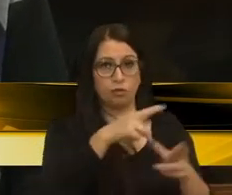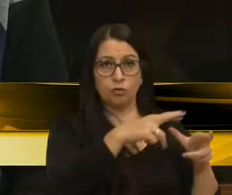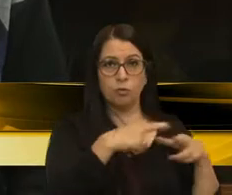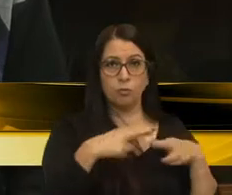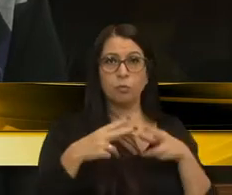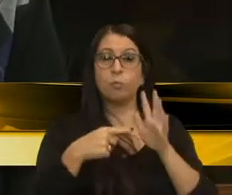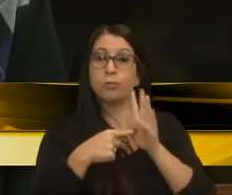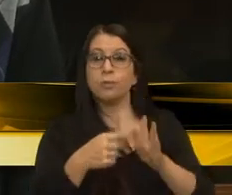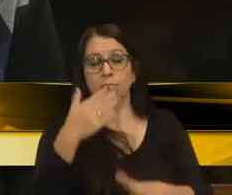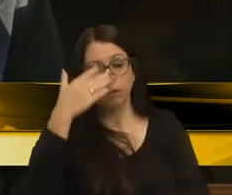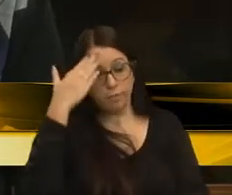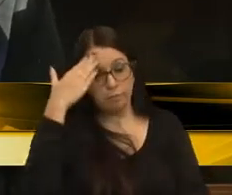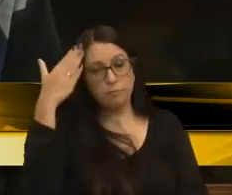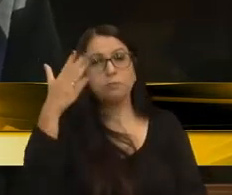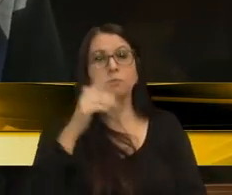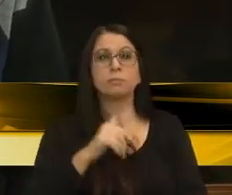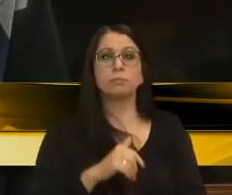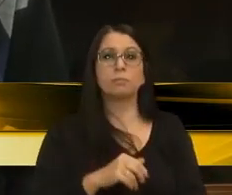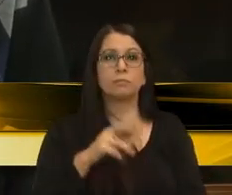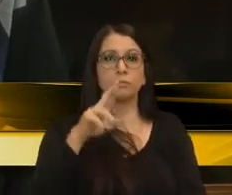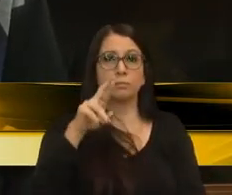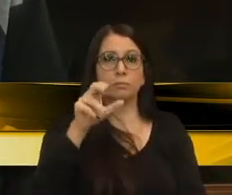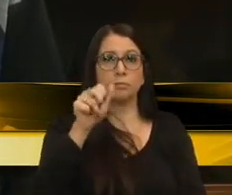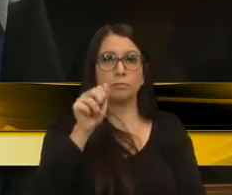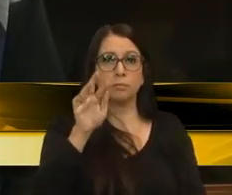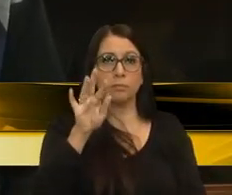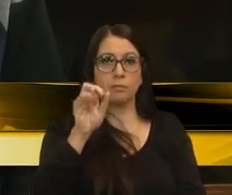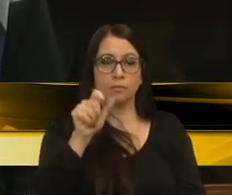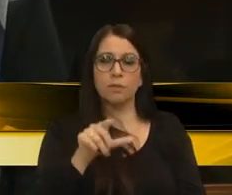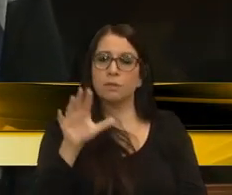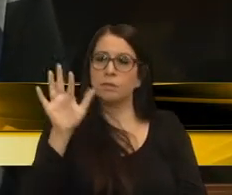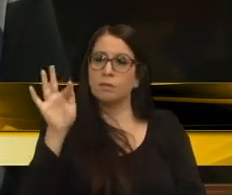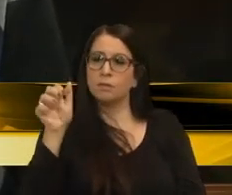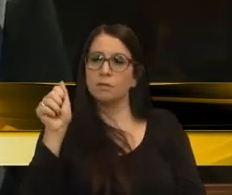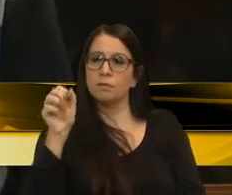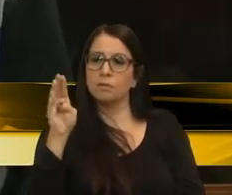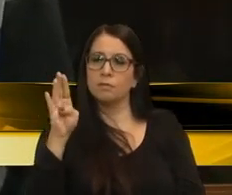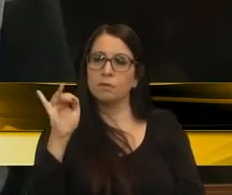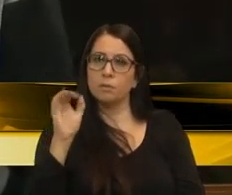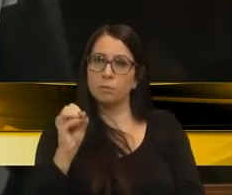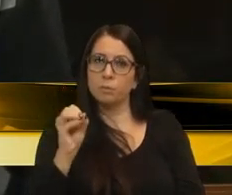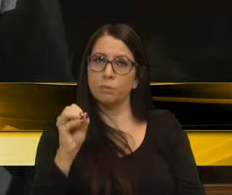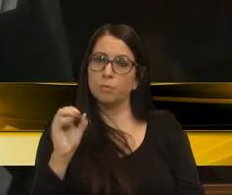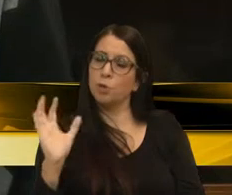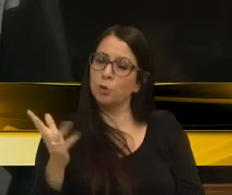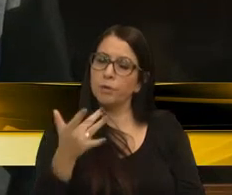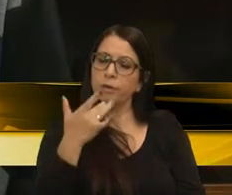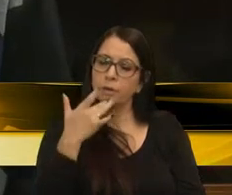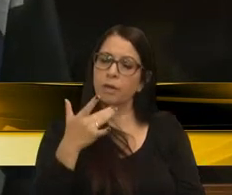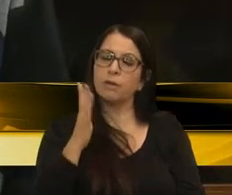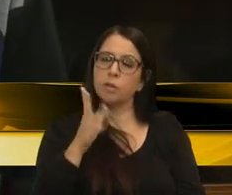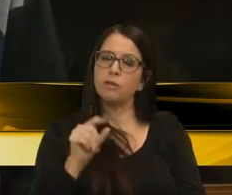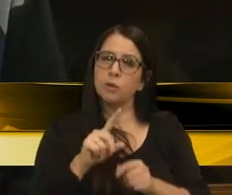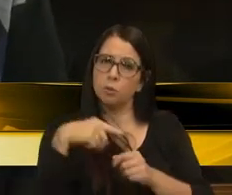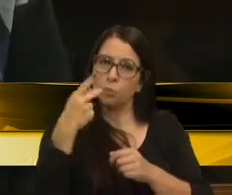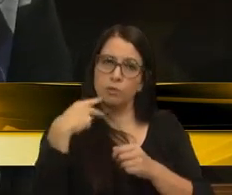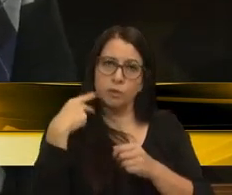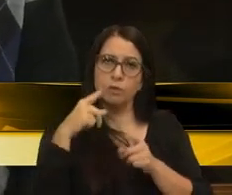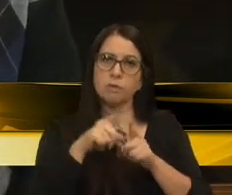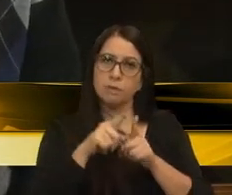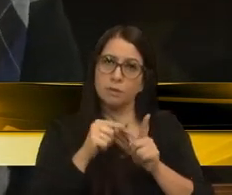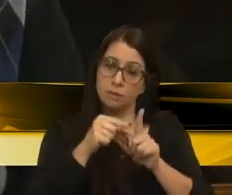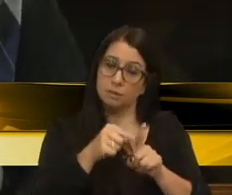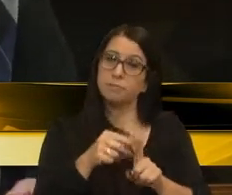demonstrar aqui e agradecer ao Rafael e ao Fábio por passar a tarde toda, eles já fizeram com outros vereadores também, então a gente tem que